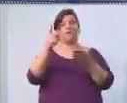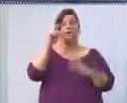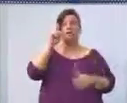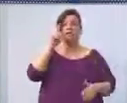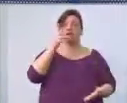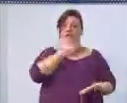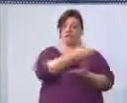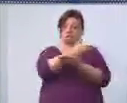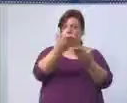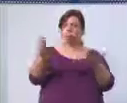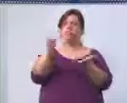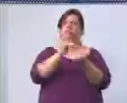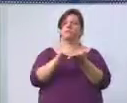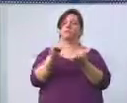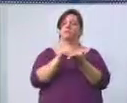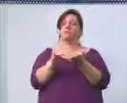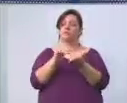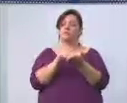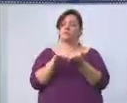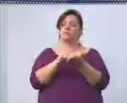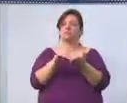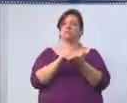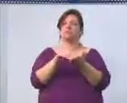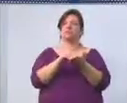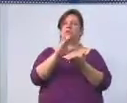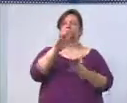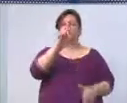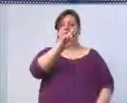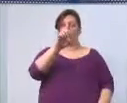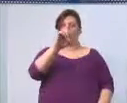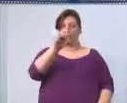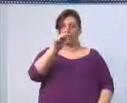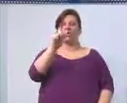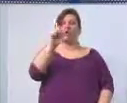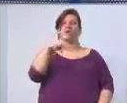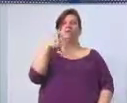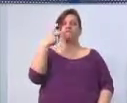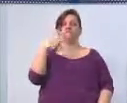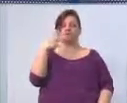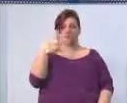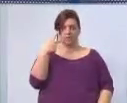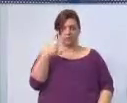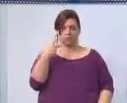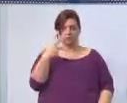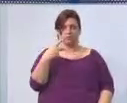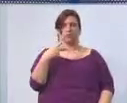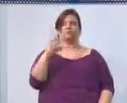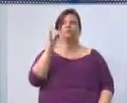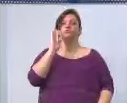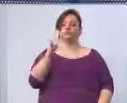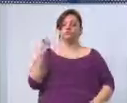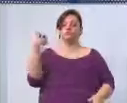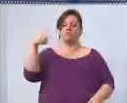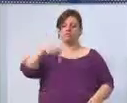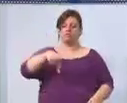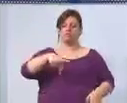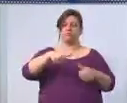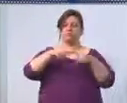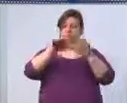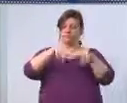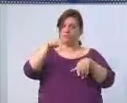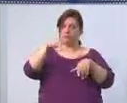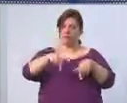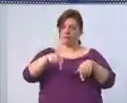todos que o secretário Ulisses Correa é vereador licenciado, já presidiu essa casa quando